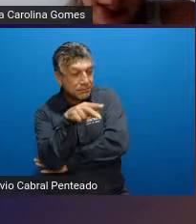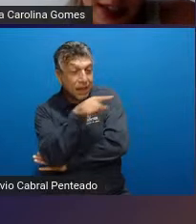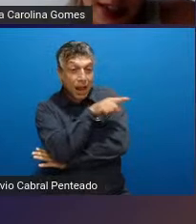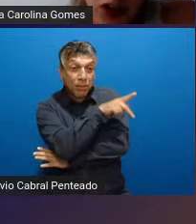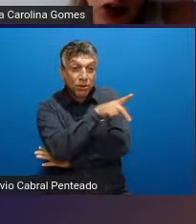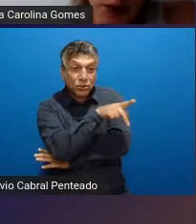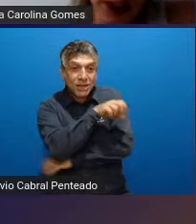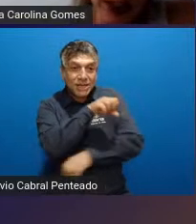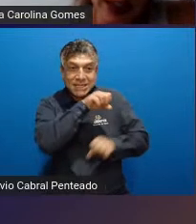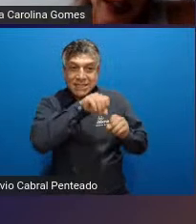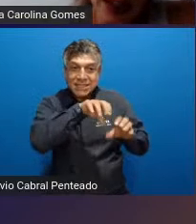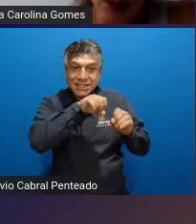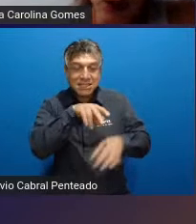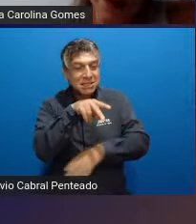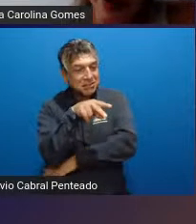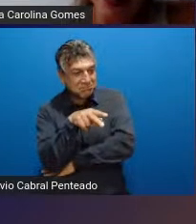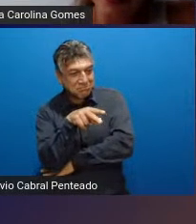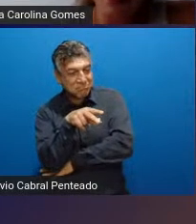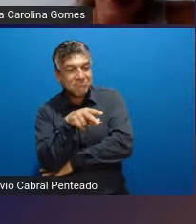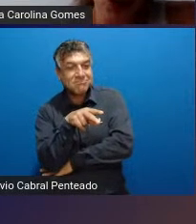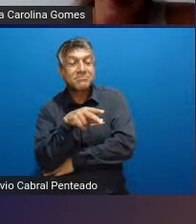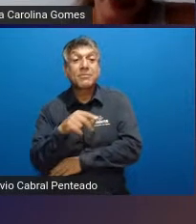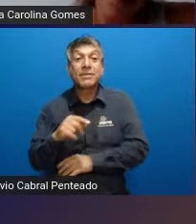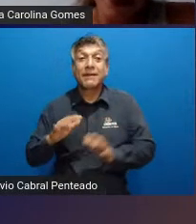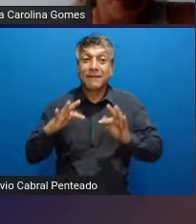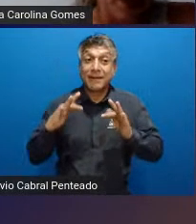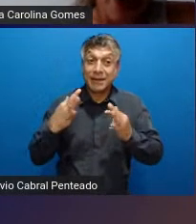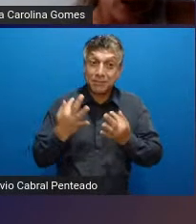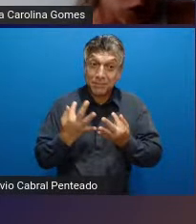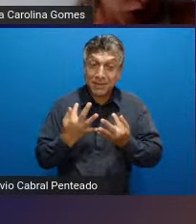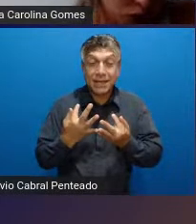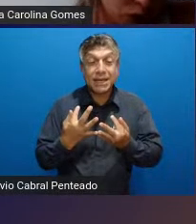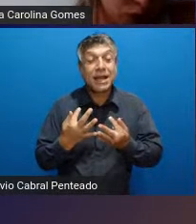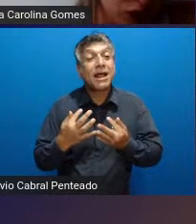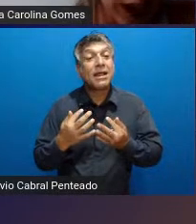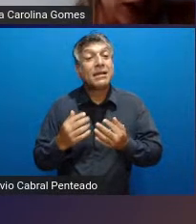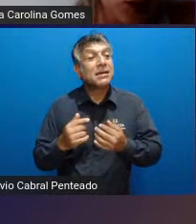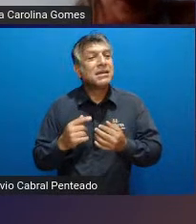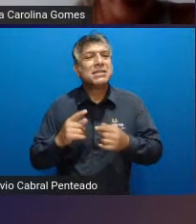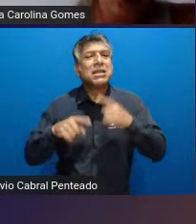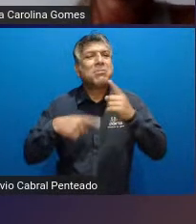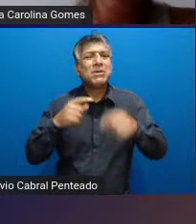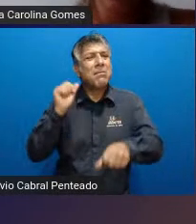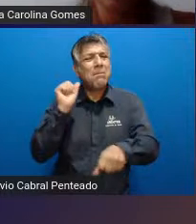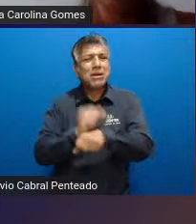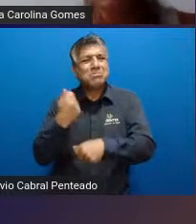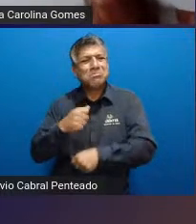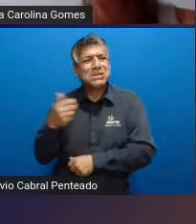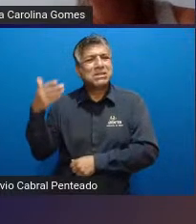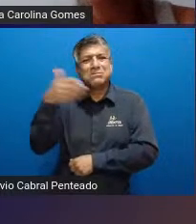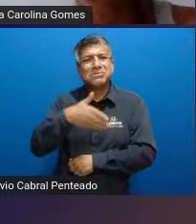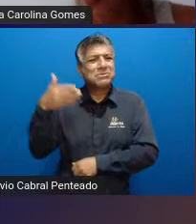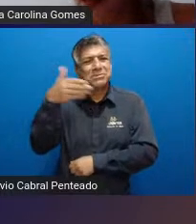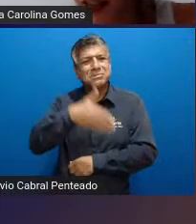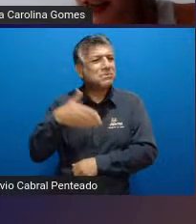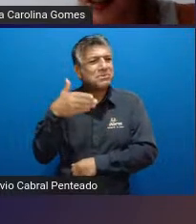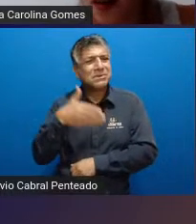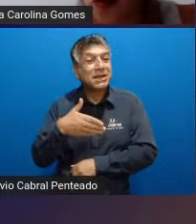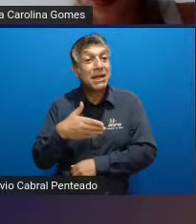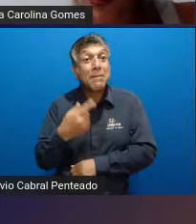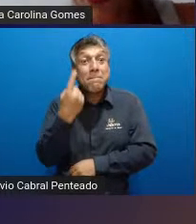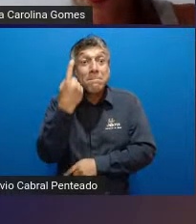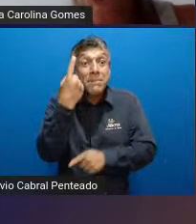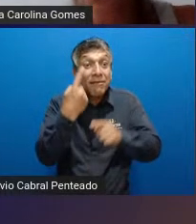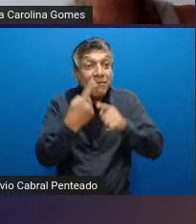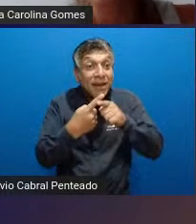foi muito interessante porque os pais depois de um tempo eles pararam de ir junto com os filhos porque eles já estavam pela primeira vez na vida